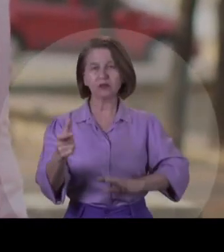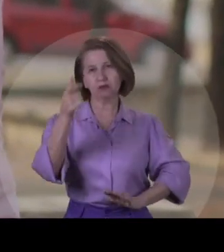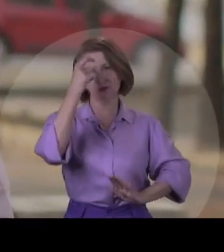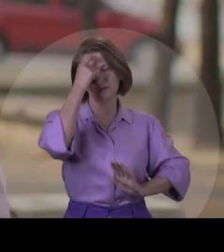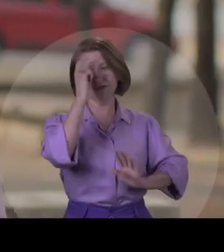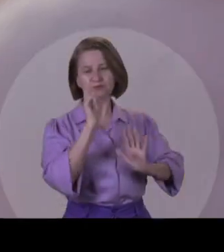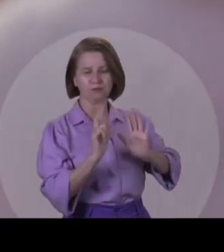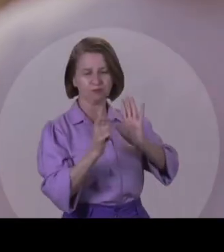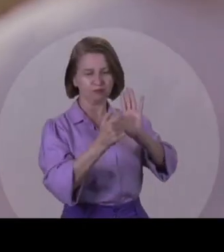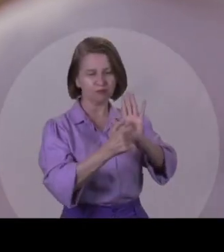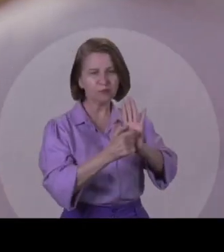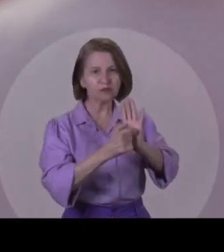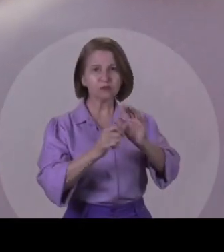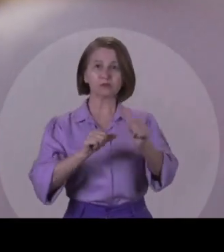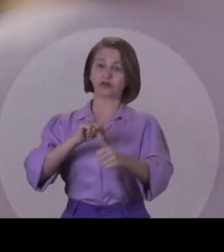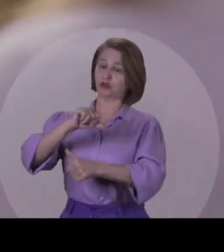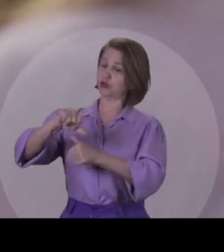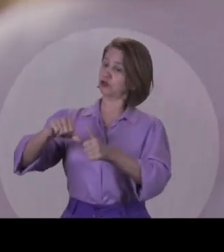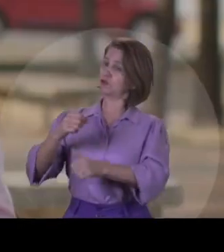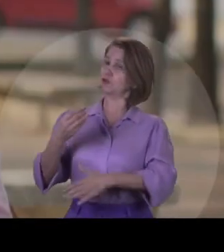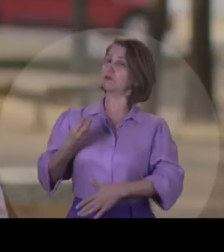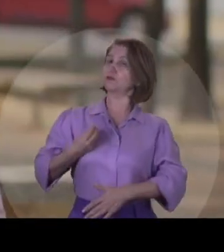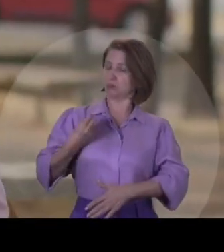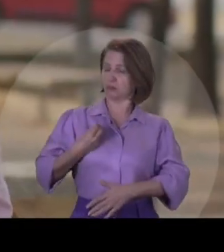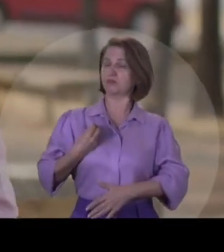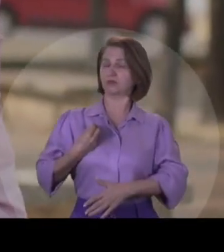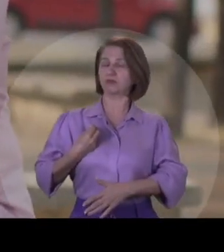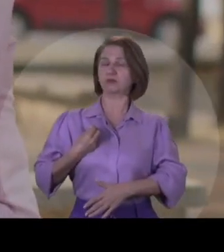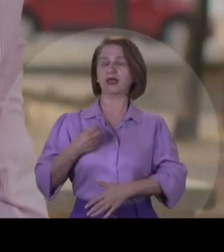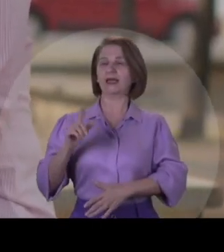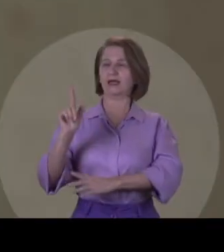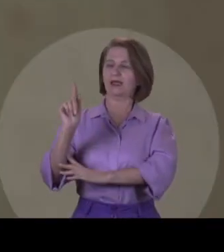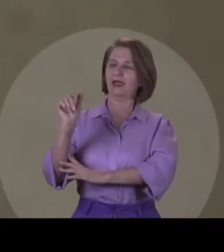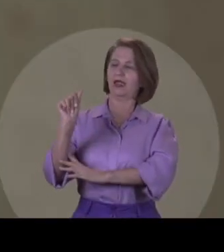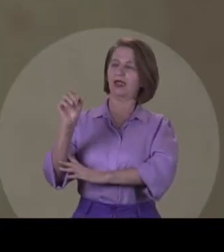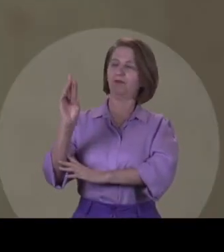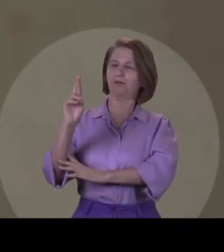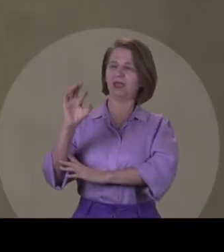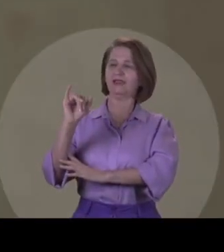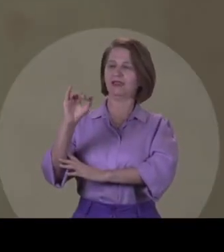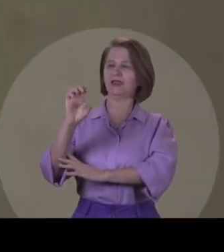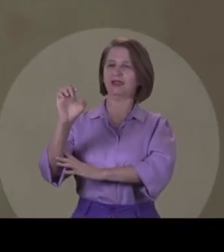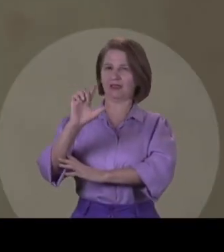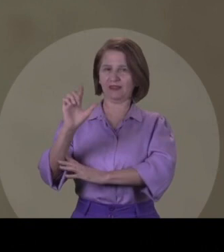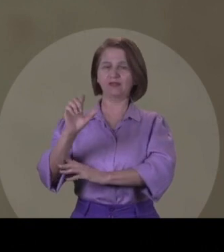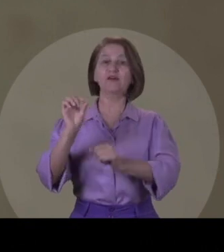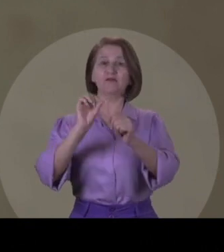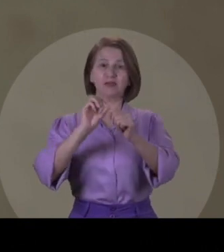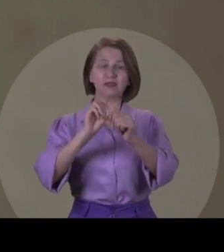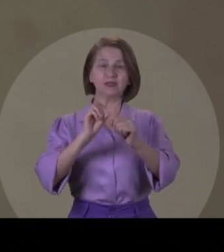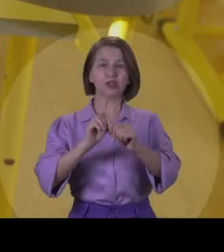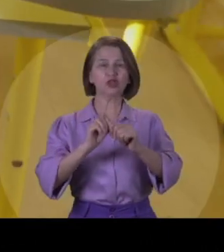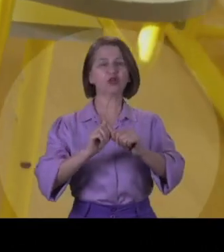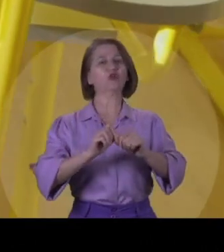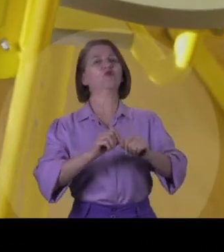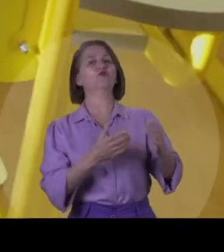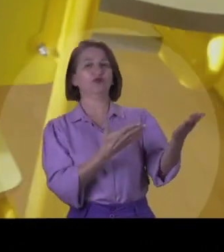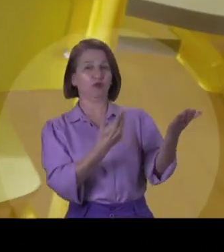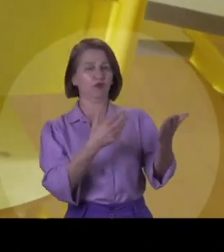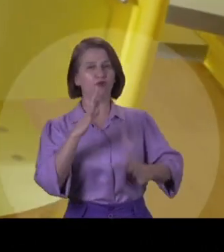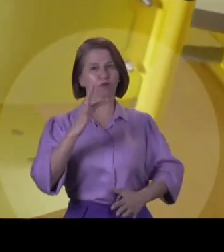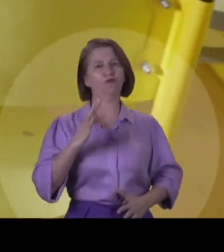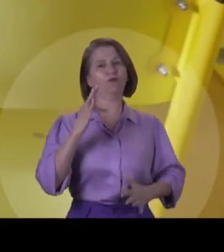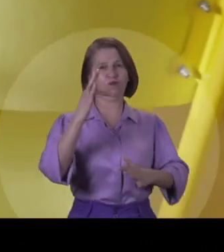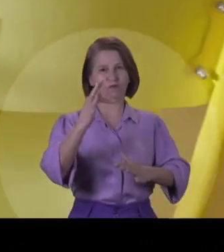inteligência artificial tem transformado a nossa vida. Nesse sentido, Gabriela, nós vamos criar o programa Jovem do Futuro, através